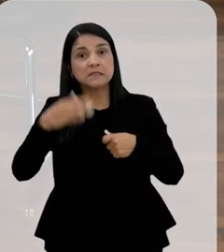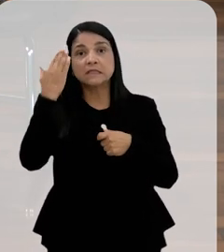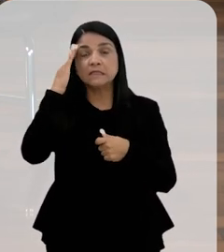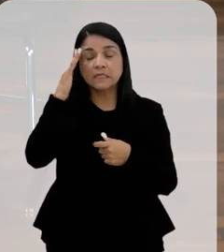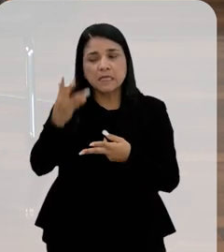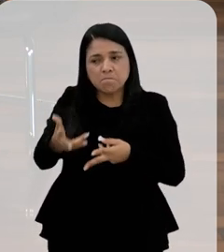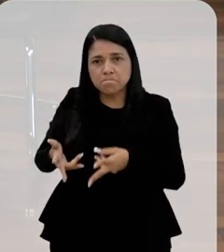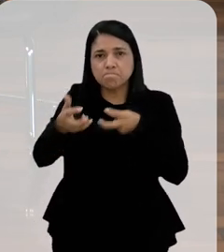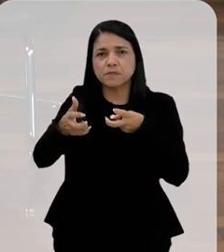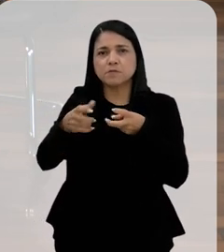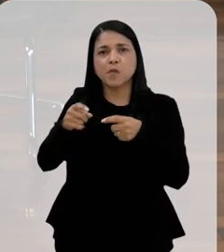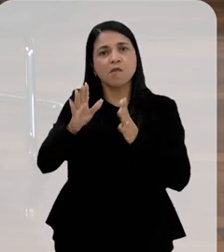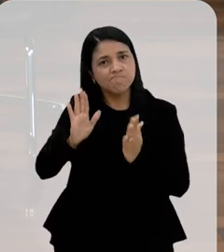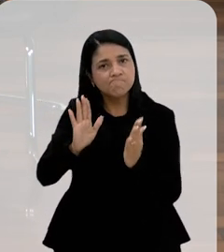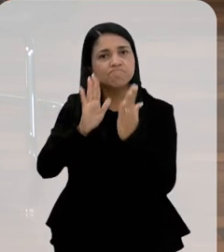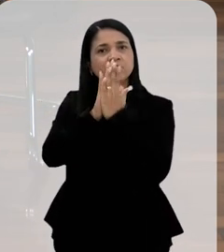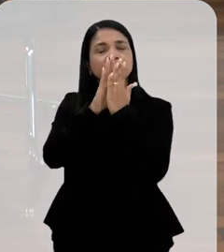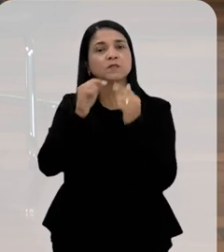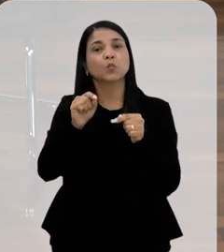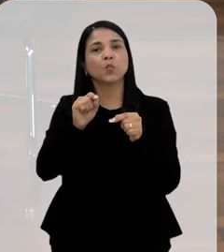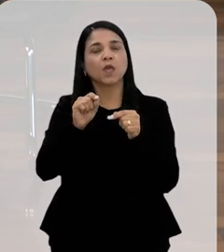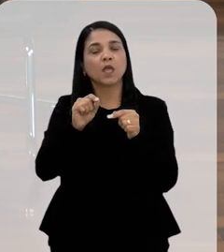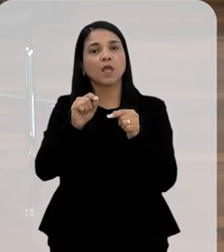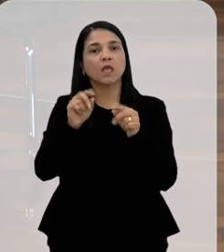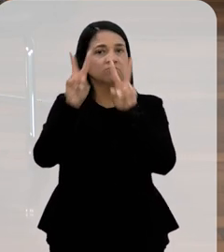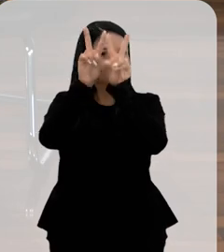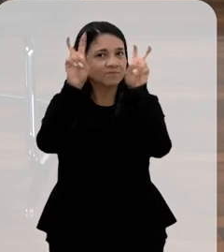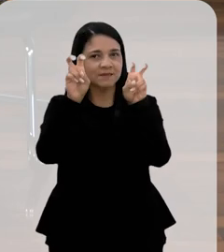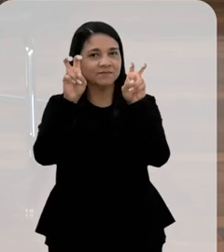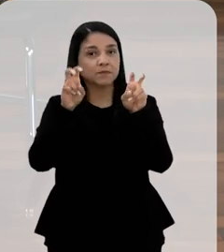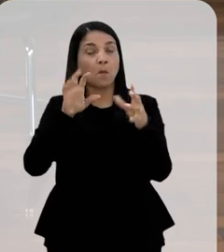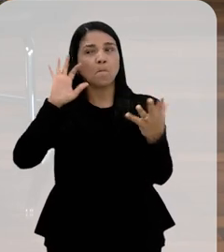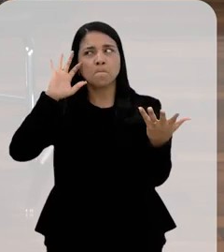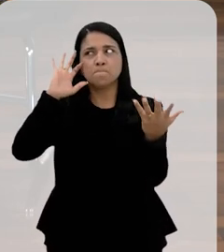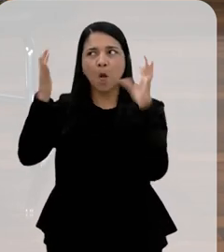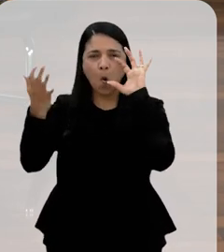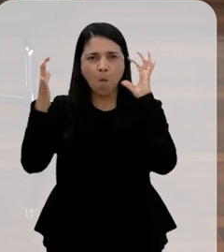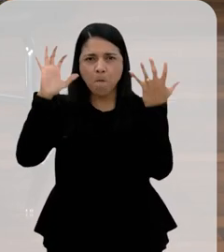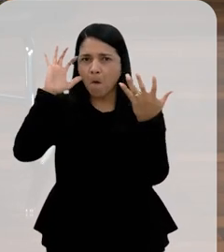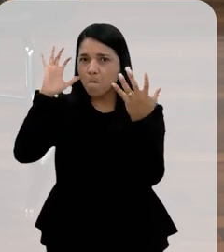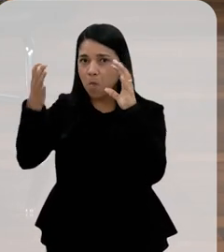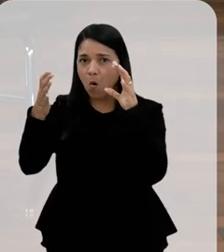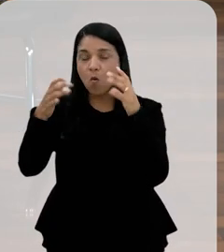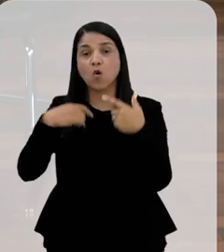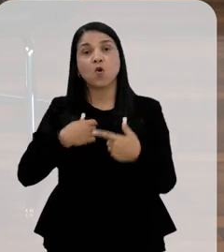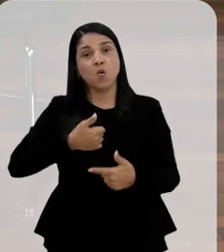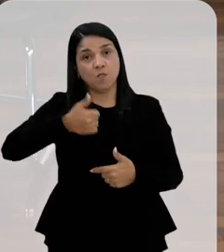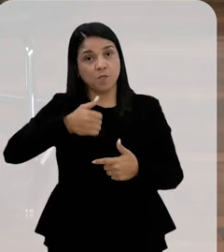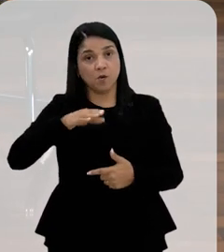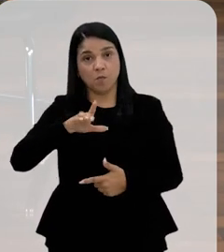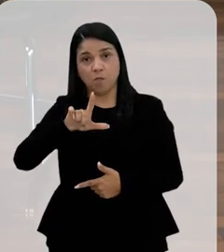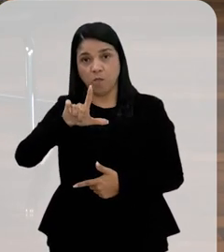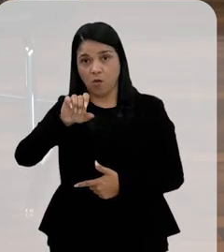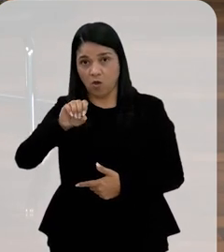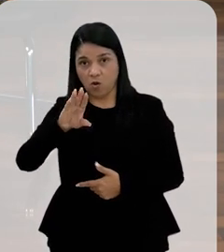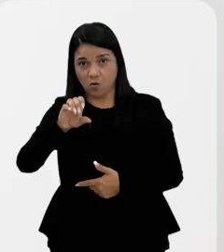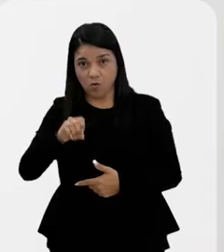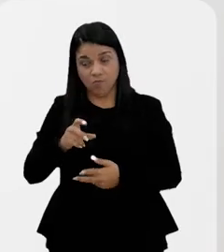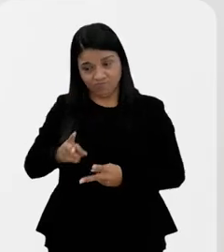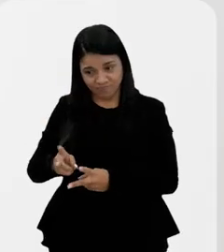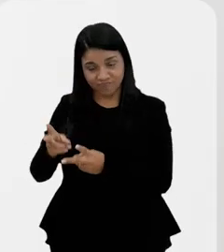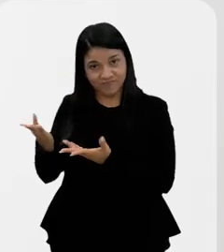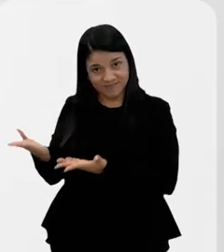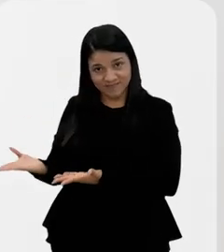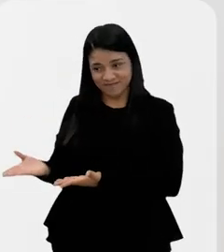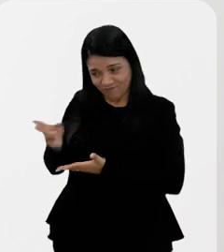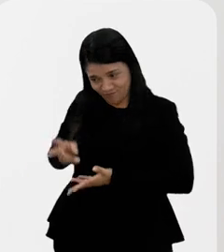entendido, percebido e enfrentado. Estamos falando das mudanças climáticas. No primeiro bloco nós tivemos, e aqui permanece